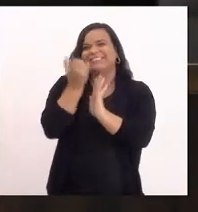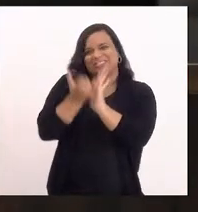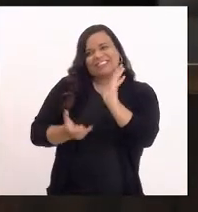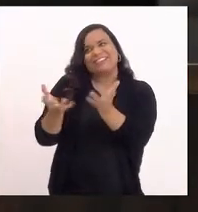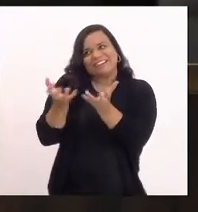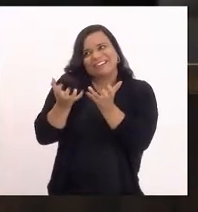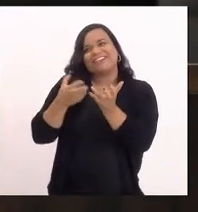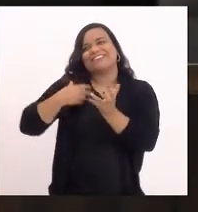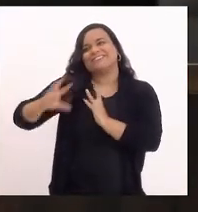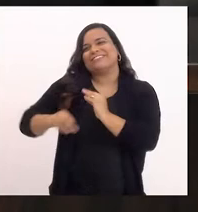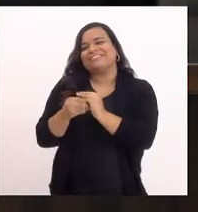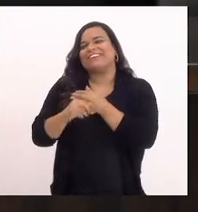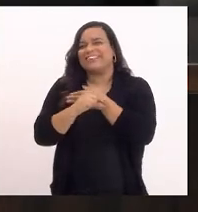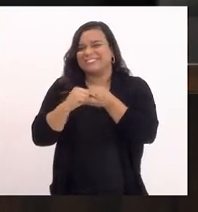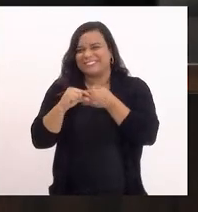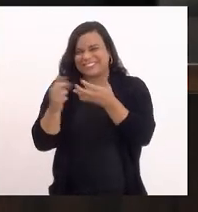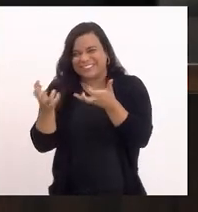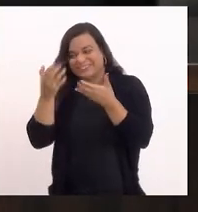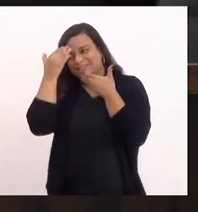deputada Tia Ju.